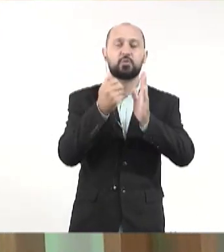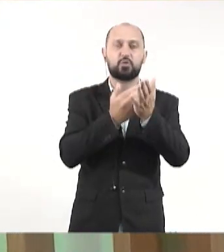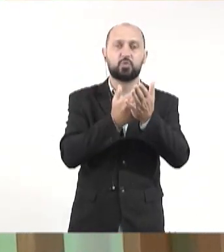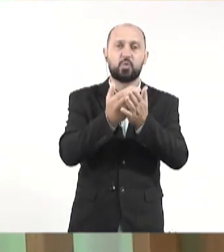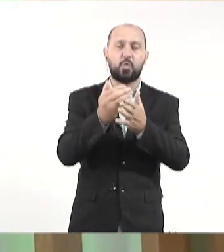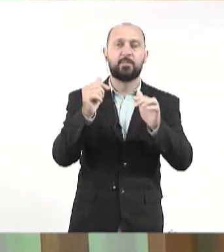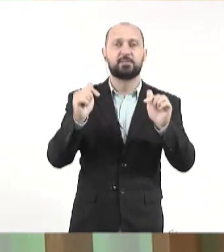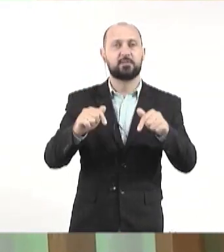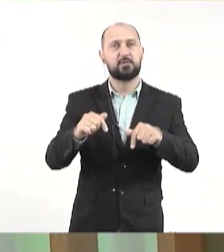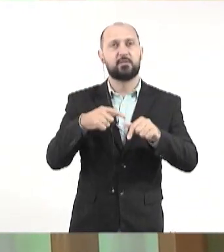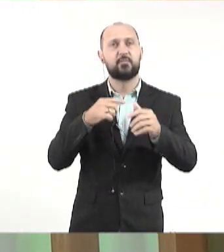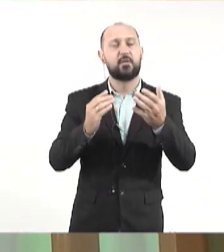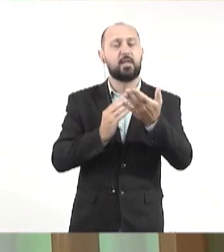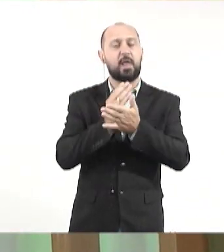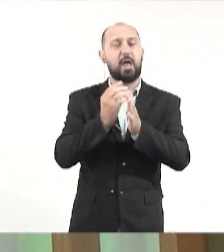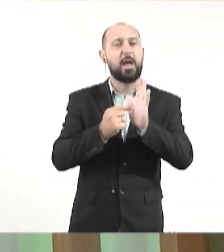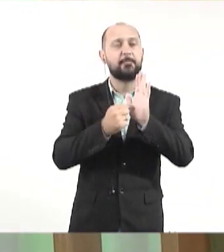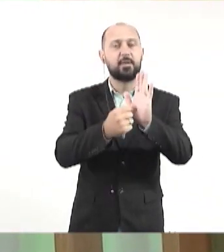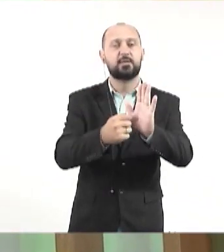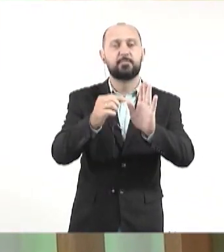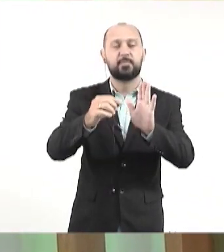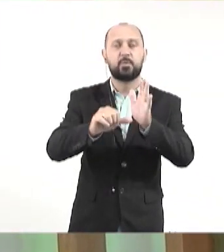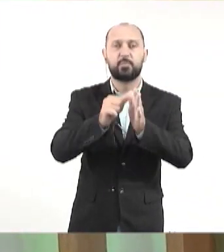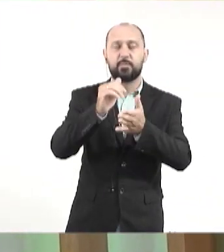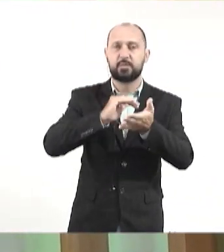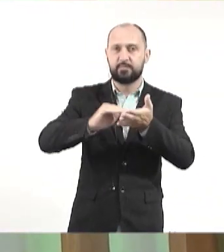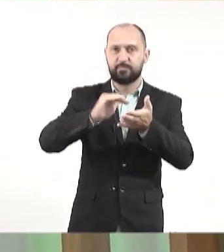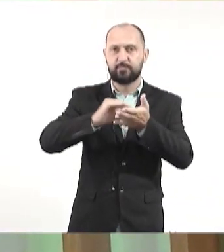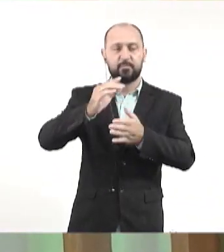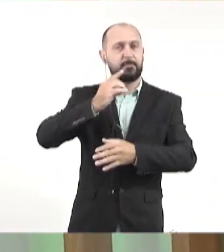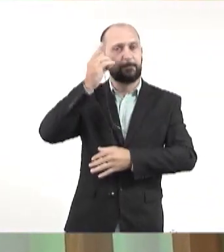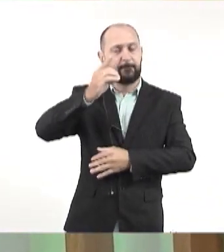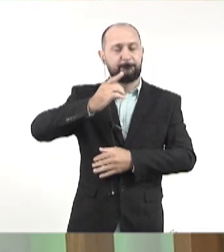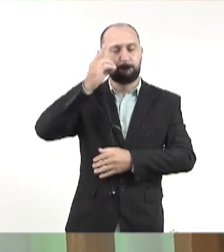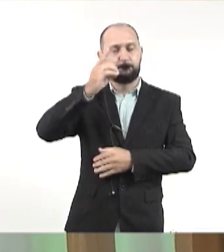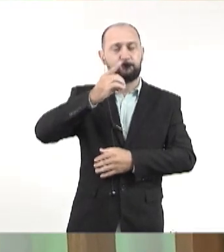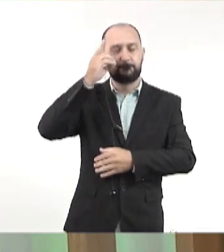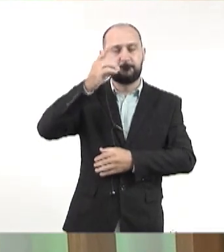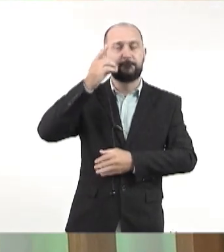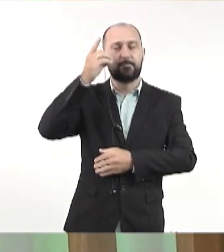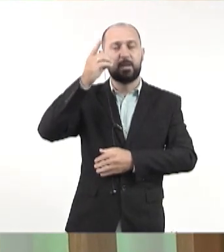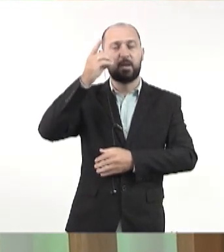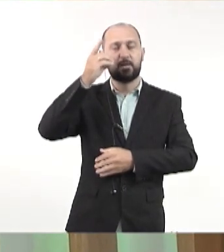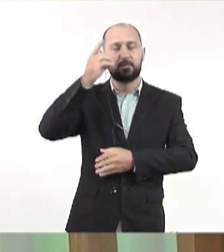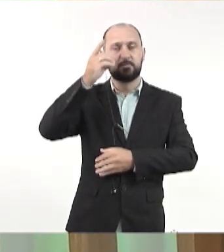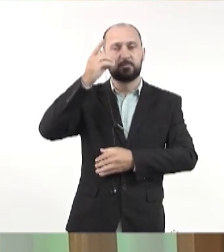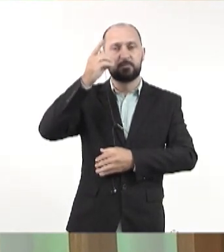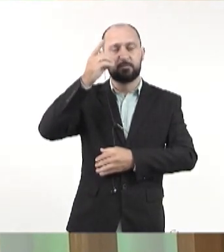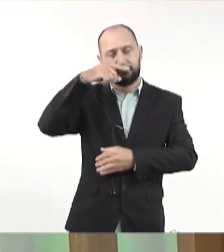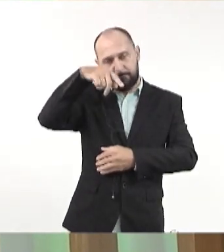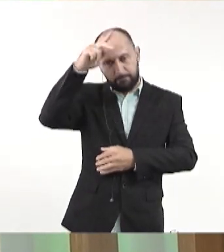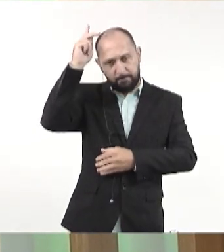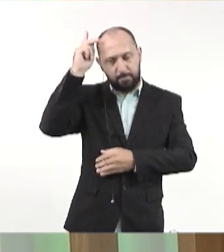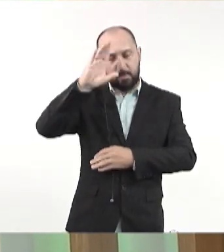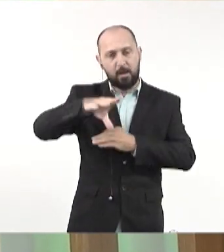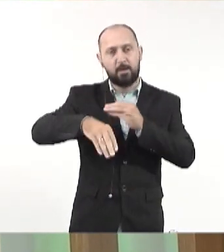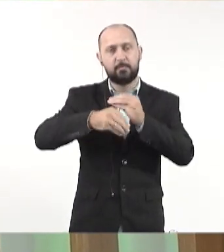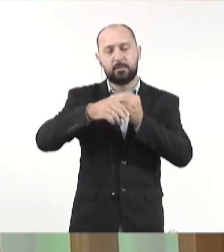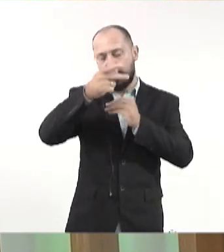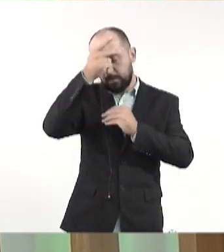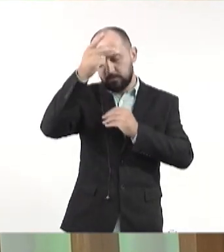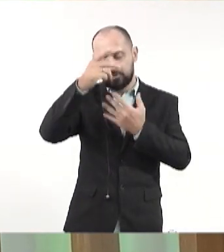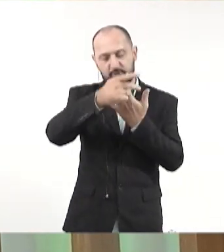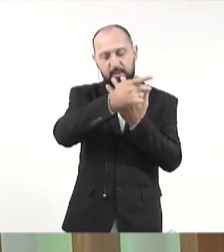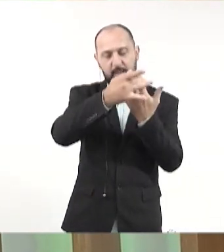começa a tramitar na casa. foi apresentado pelo primeiro secretário, o deputado Paulo Corrêa, e que quer incluir na lista de